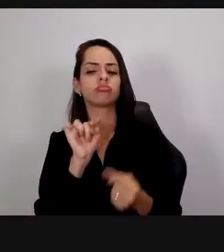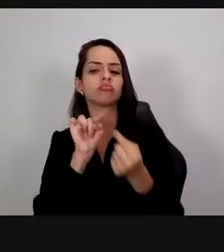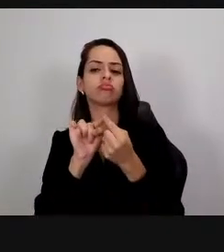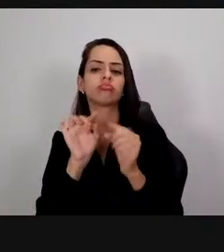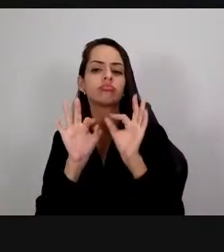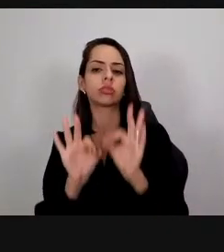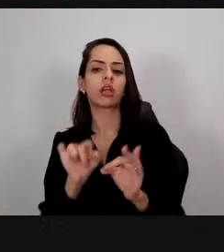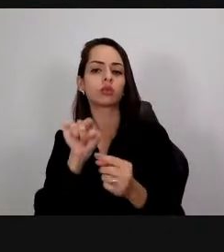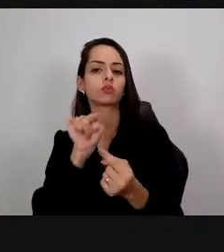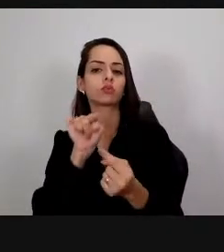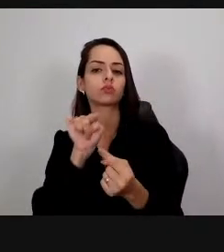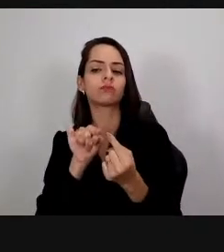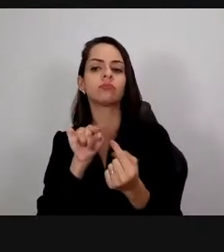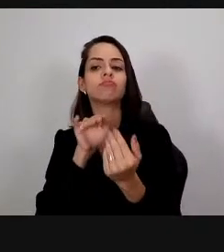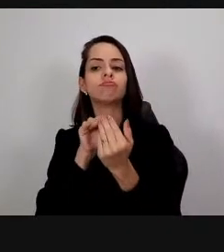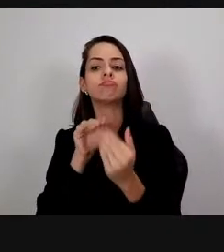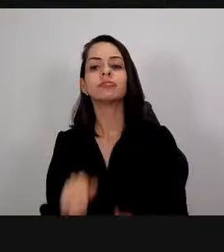fala dele